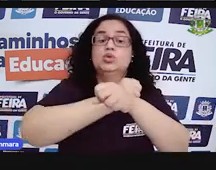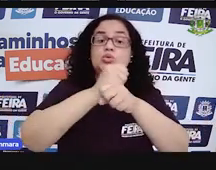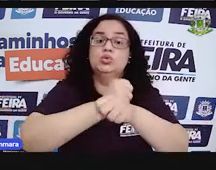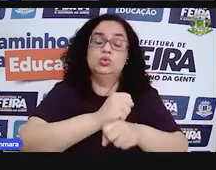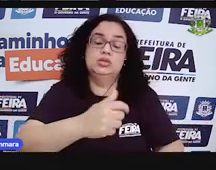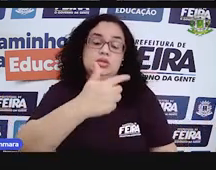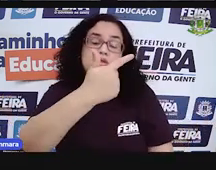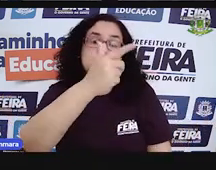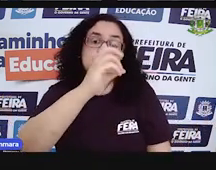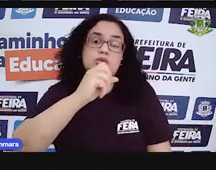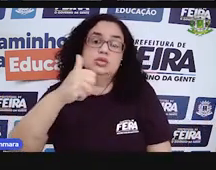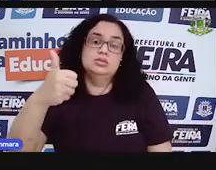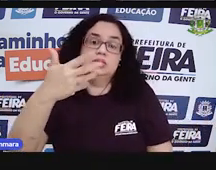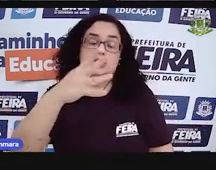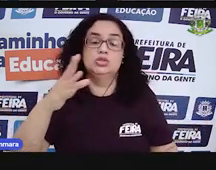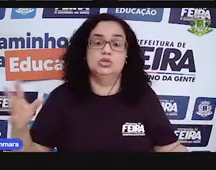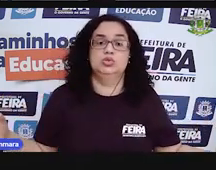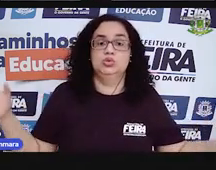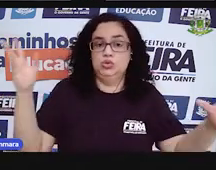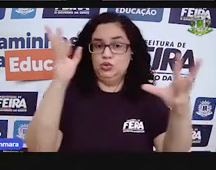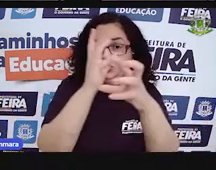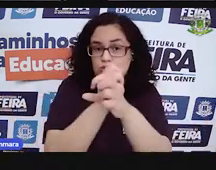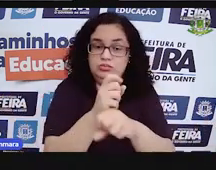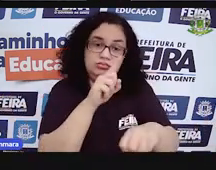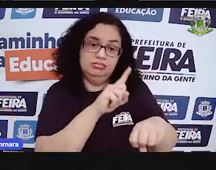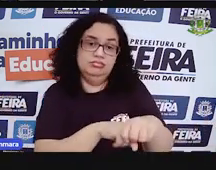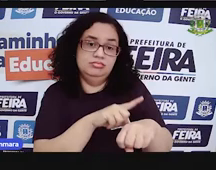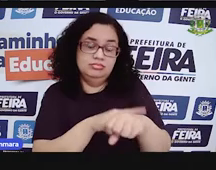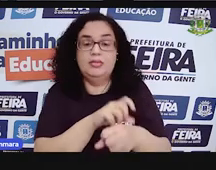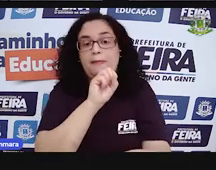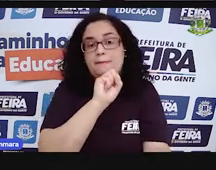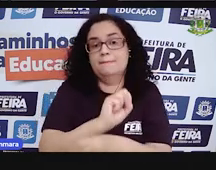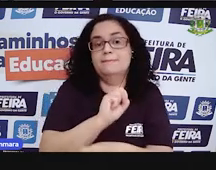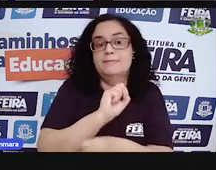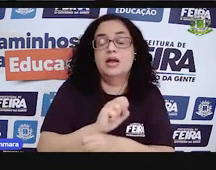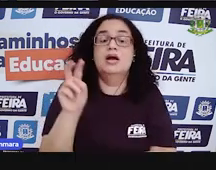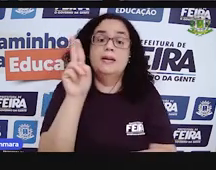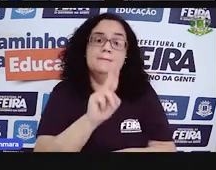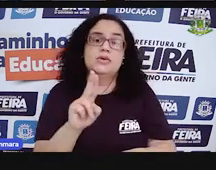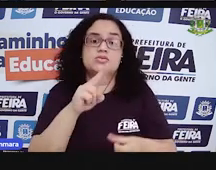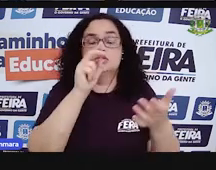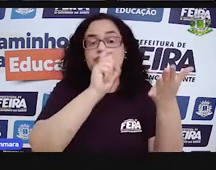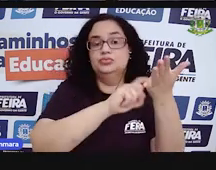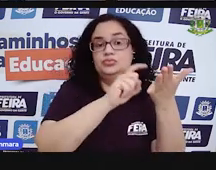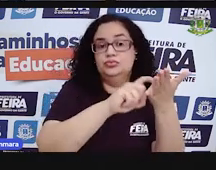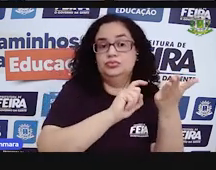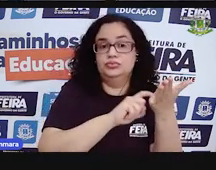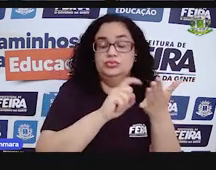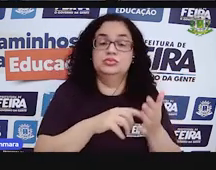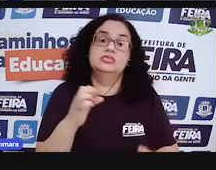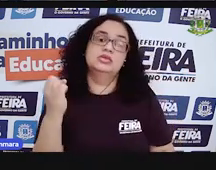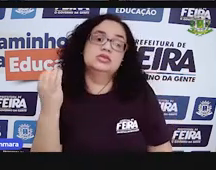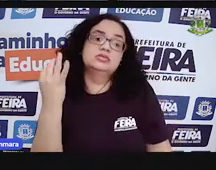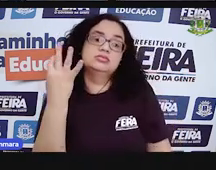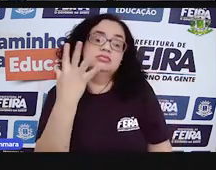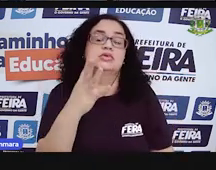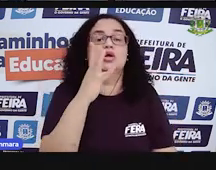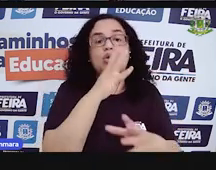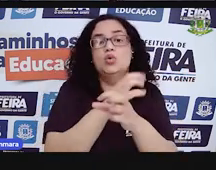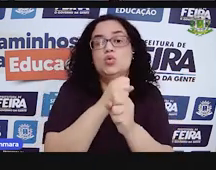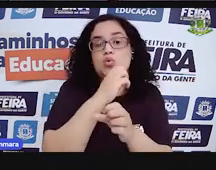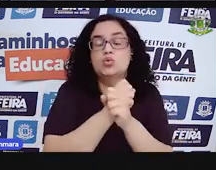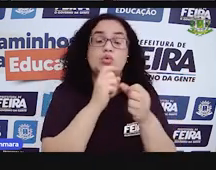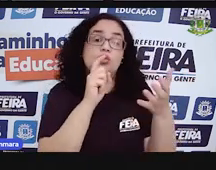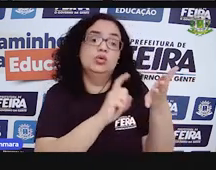Junta tudo. Ó, estou te dando tempo para você usar a calculadora e fazer essa continha, né? Só chegar na